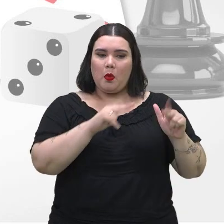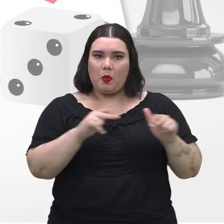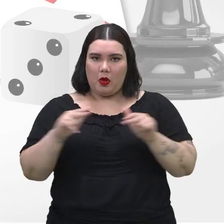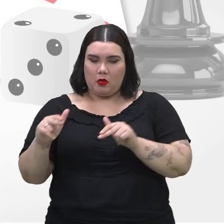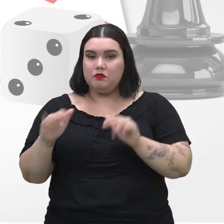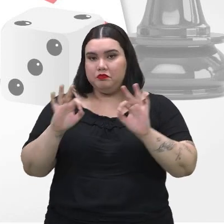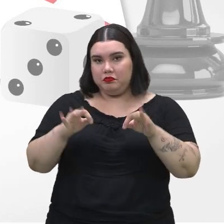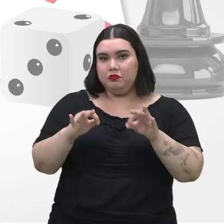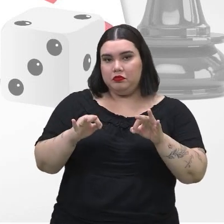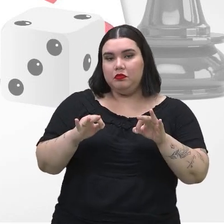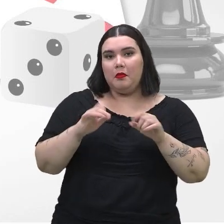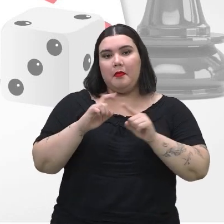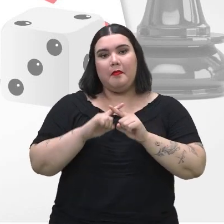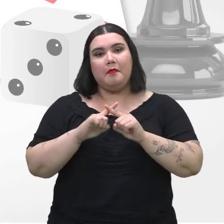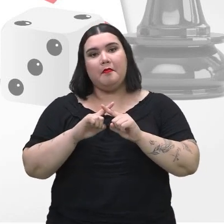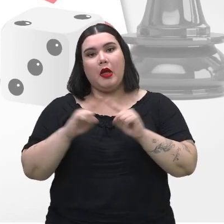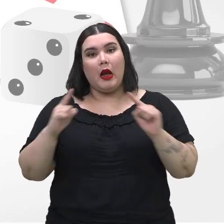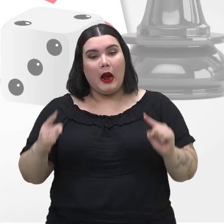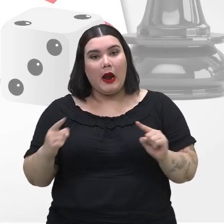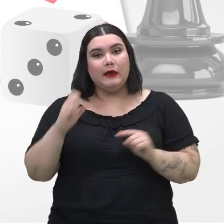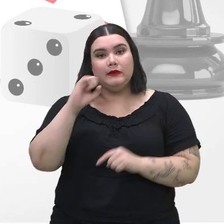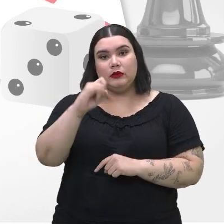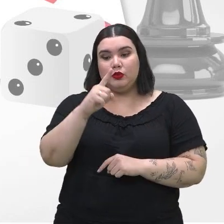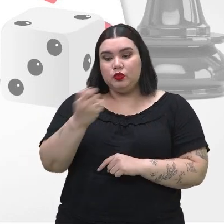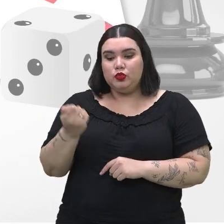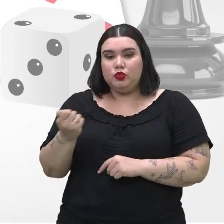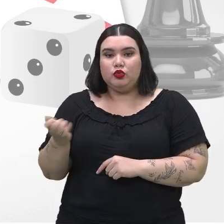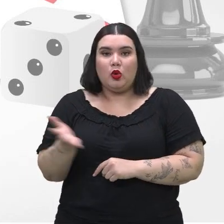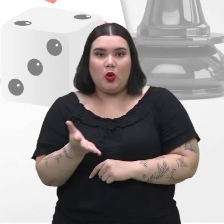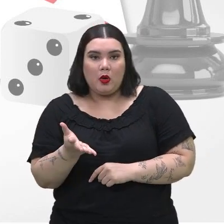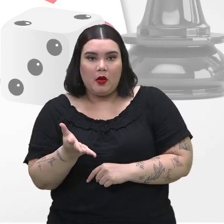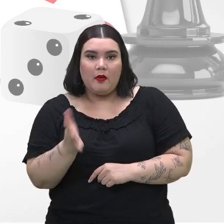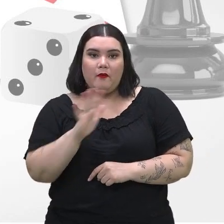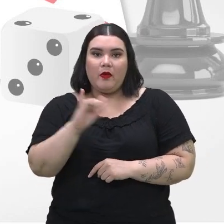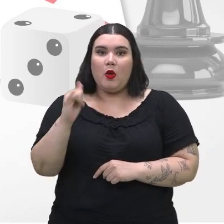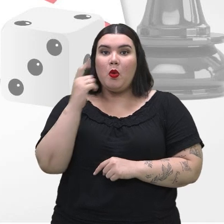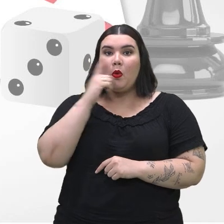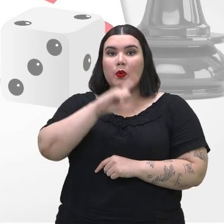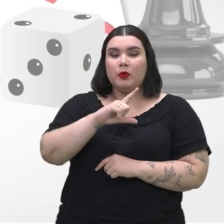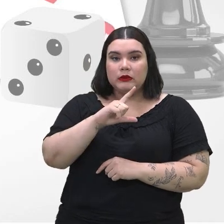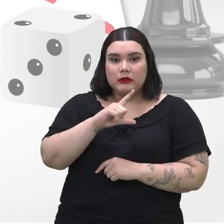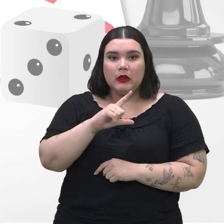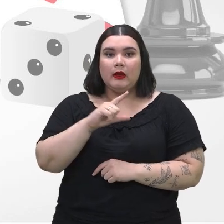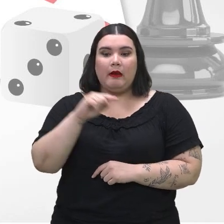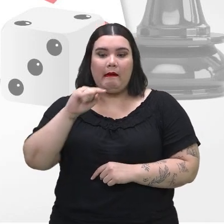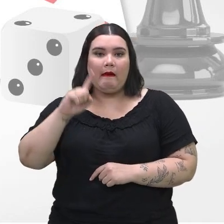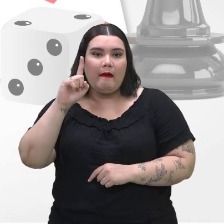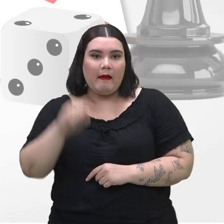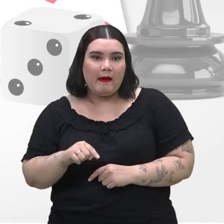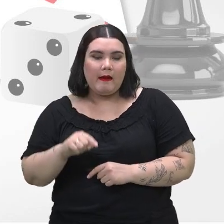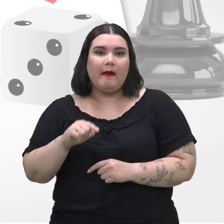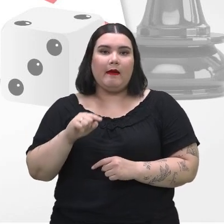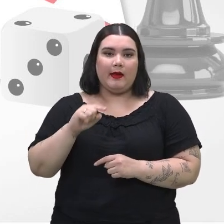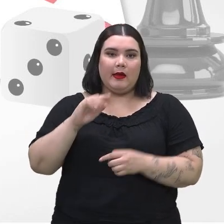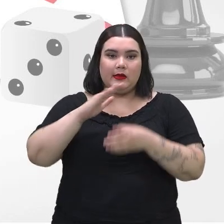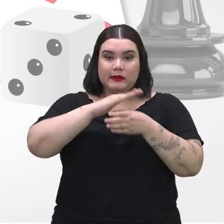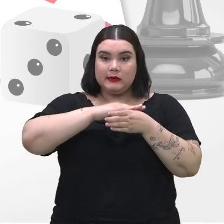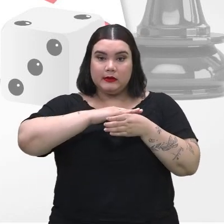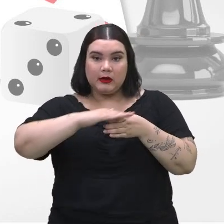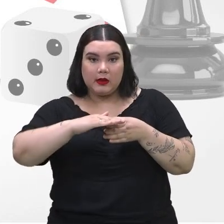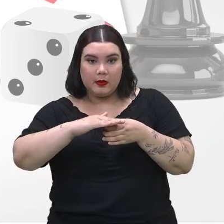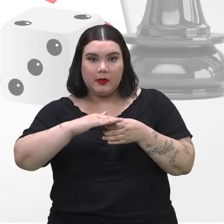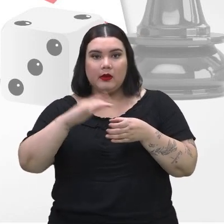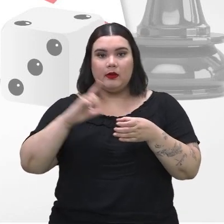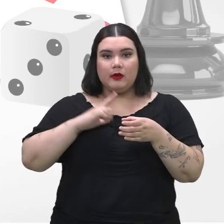não necessariamente quando você jogar um dado, você vai conseguir garantir que, na face voltada para cima,